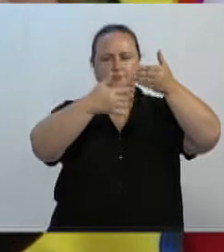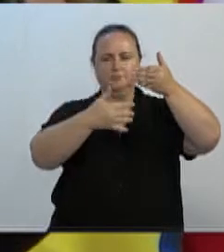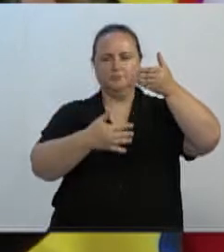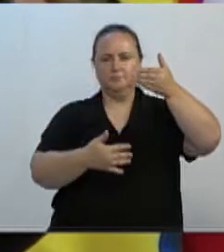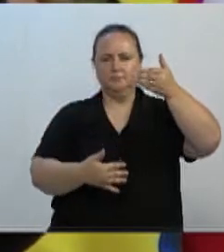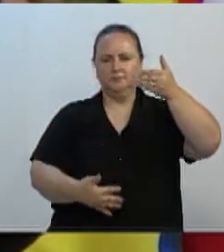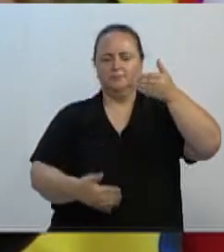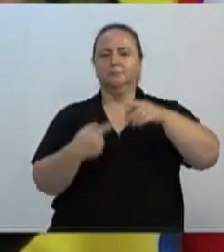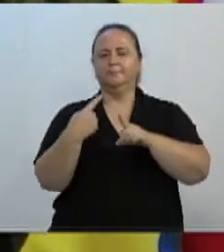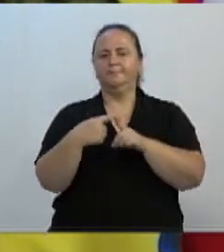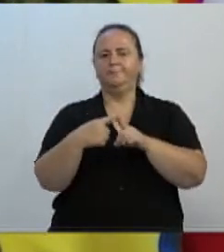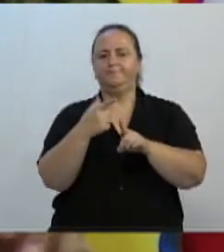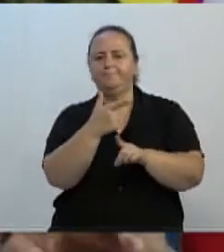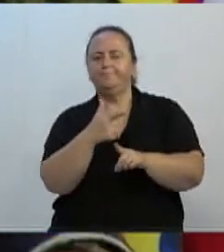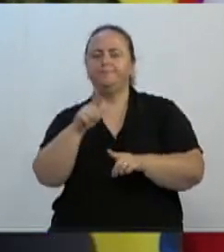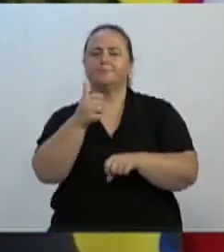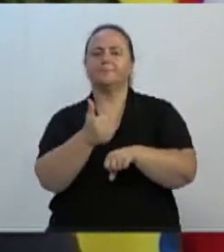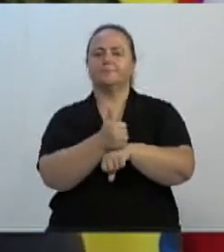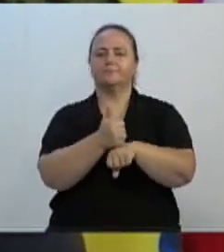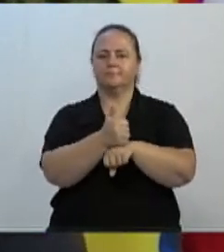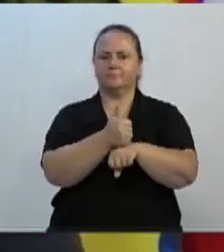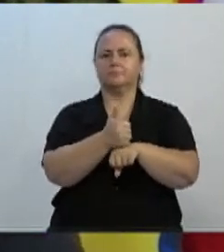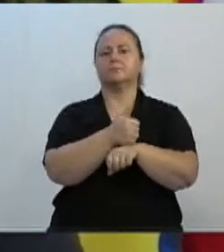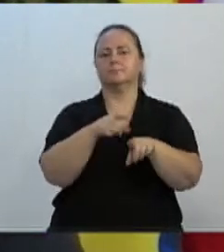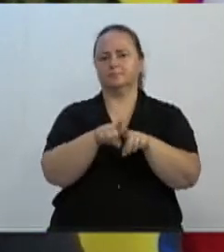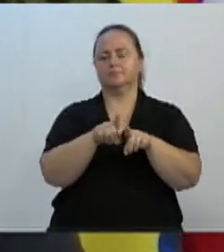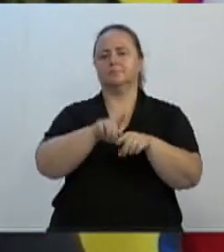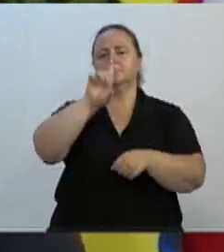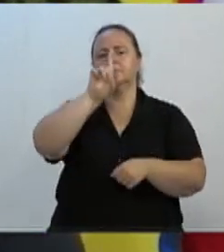profissionais que têm esse direito concedido,